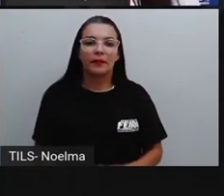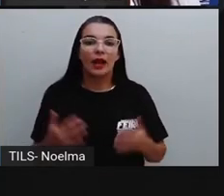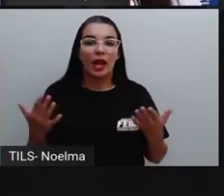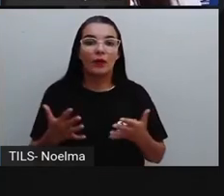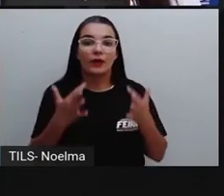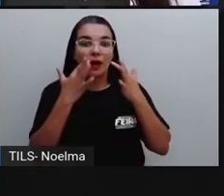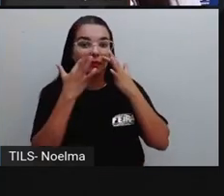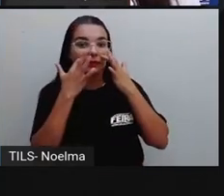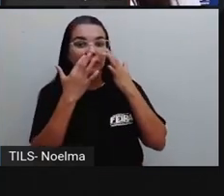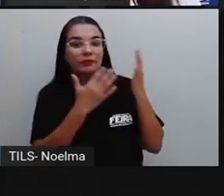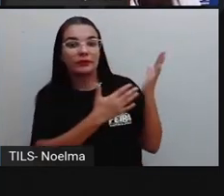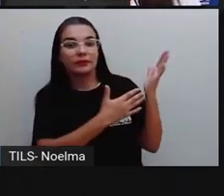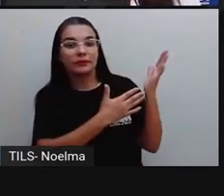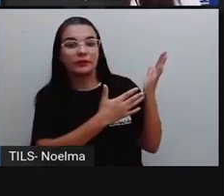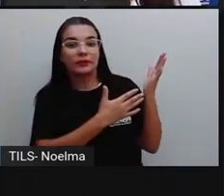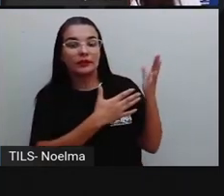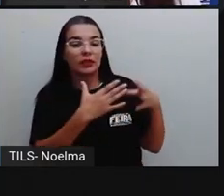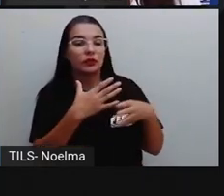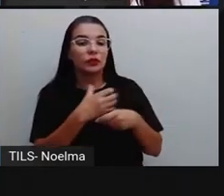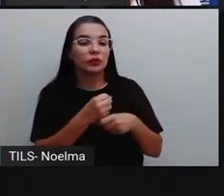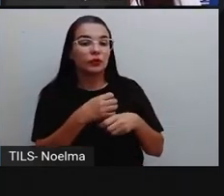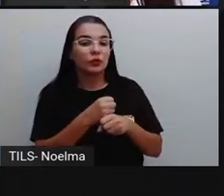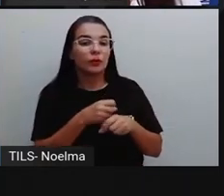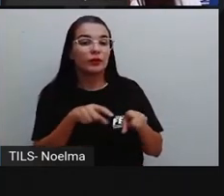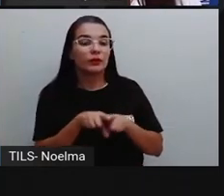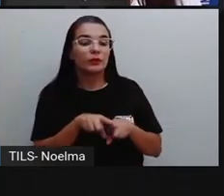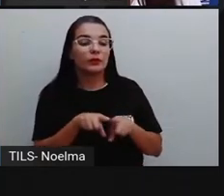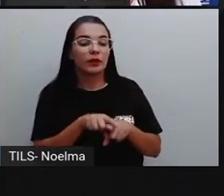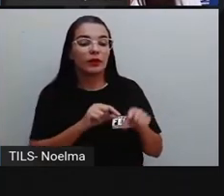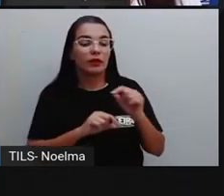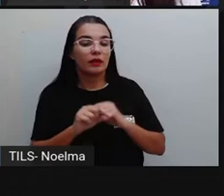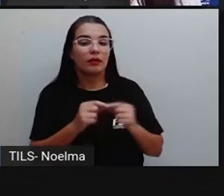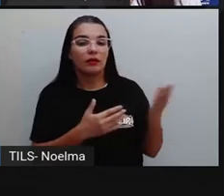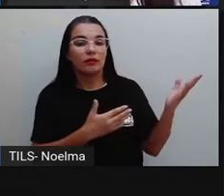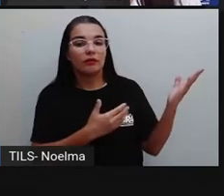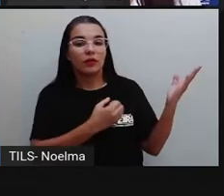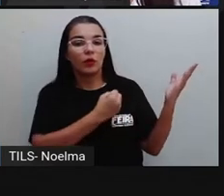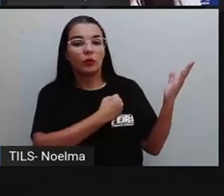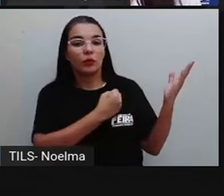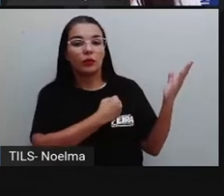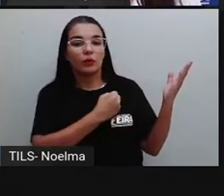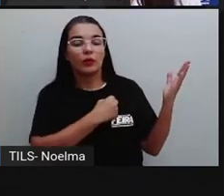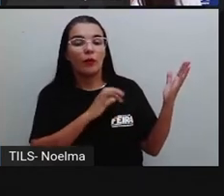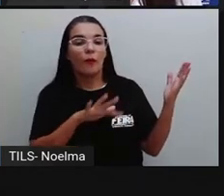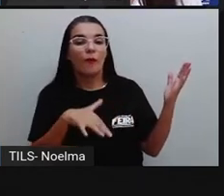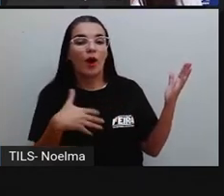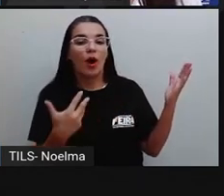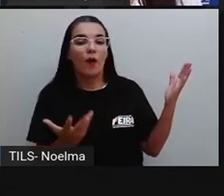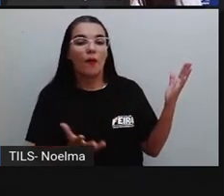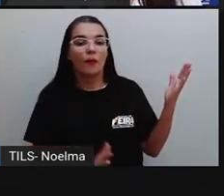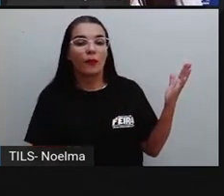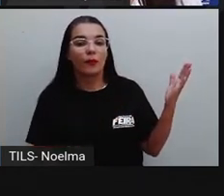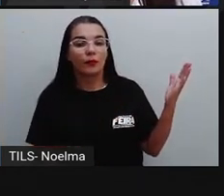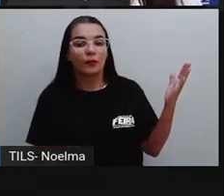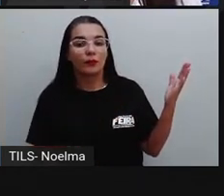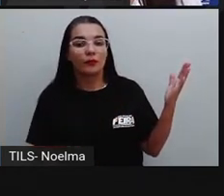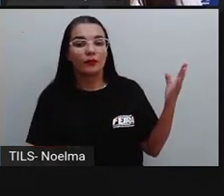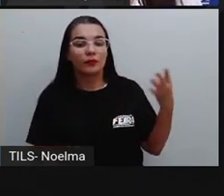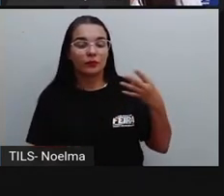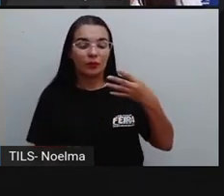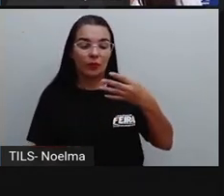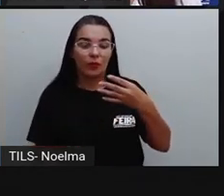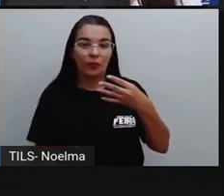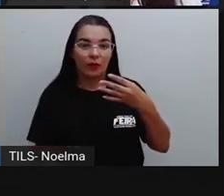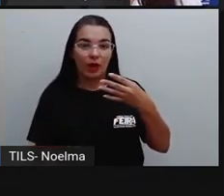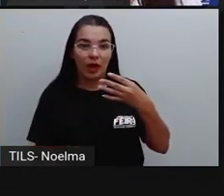Observe essa outra imagem aqui. Que número está sendo representado aqui? Nós temos quatro